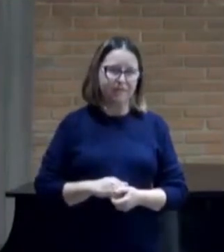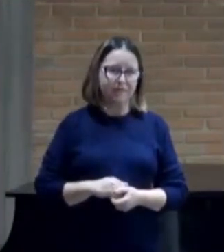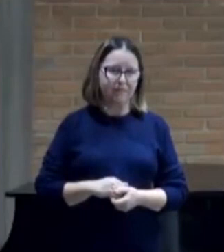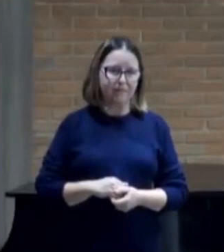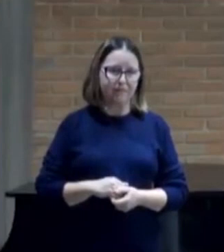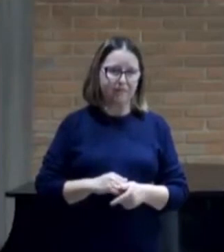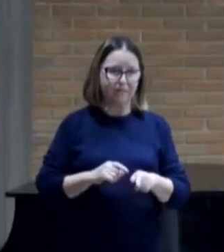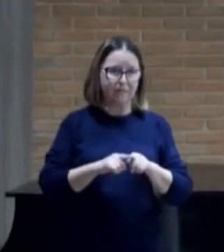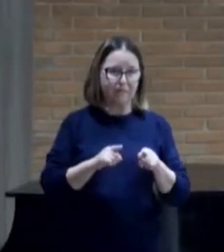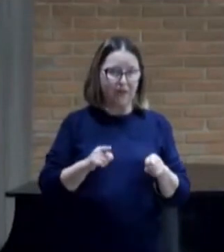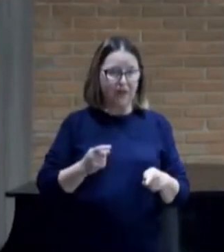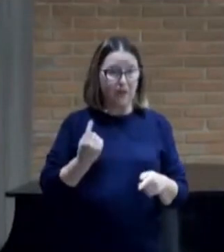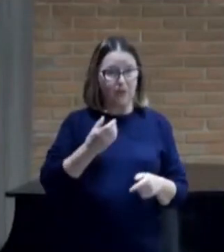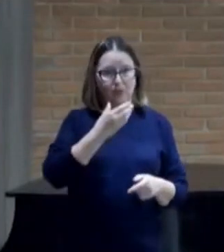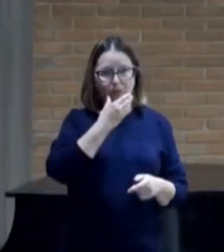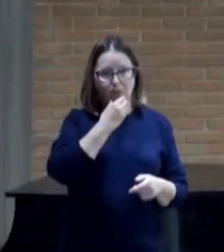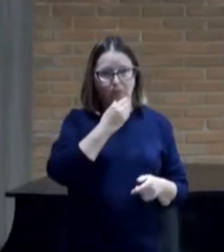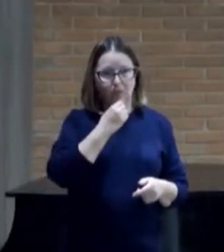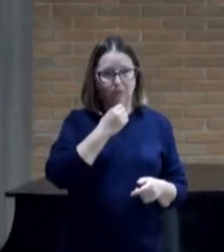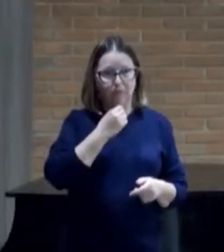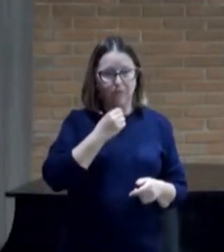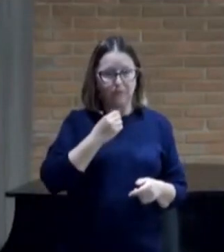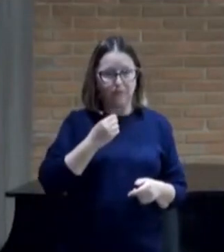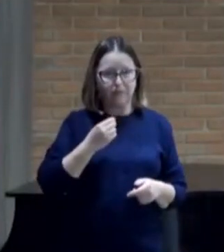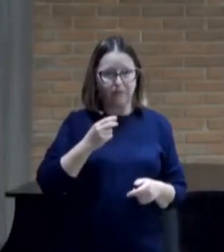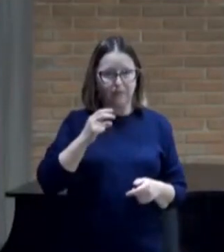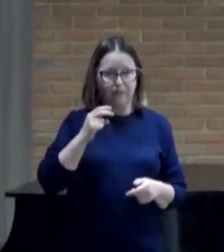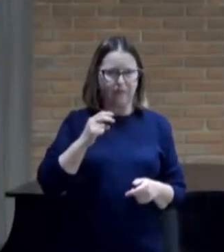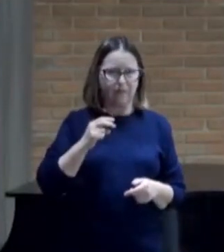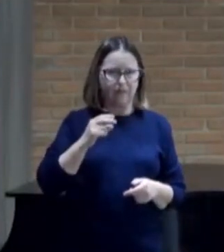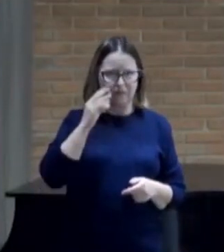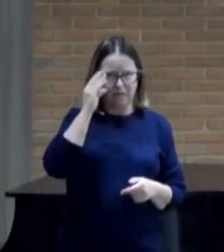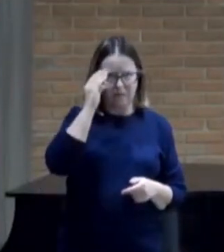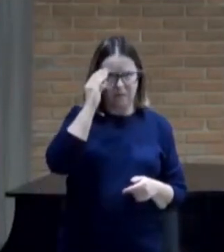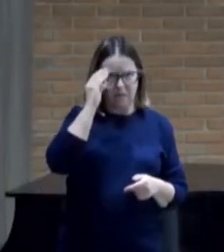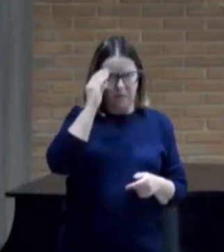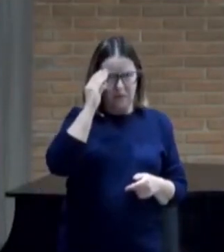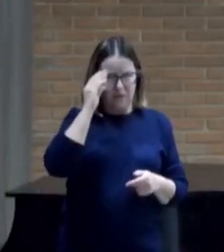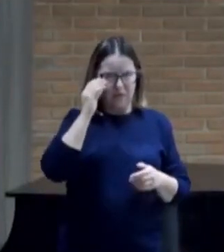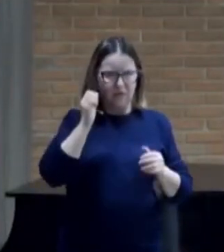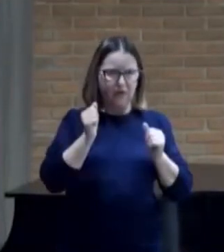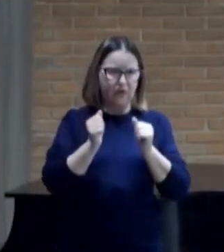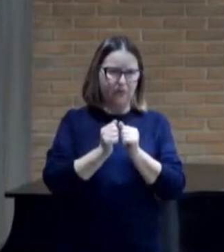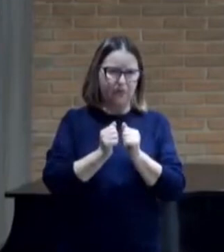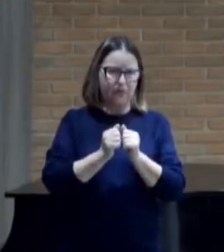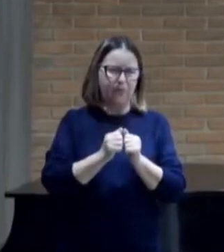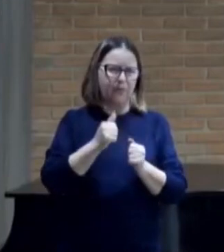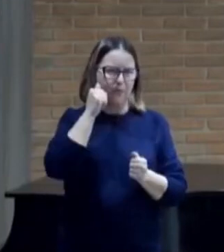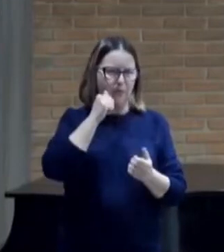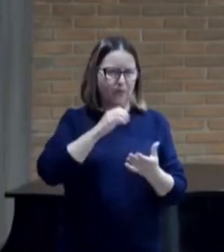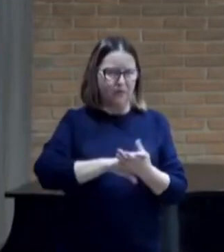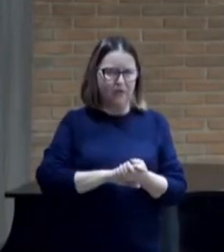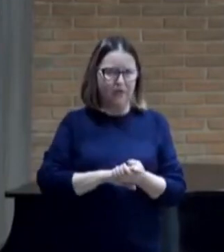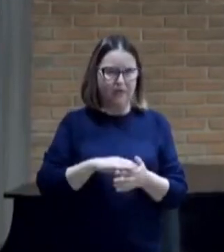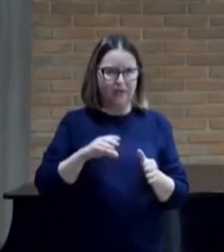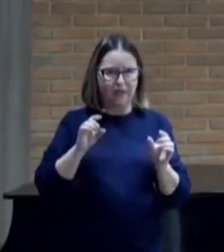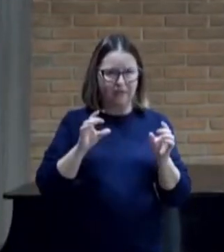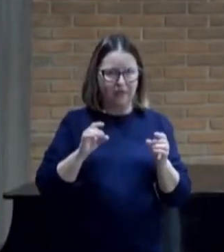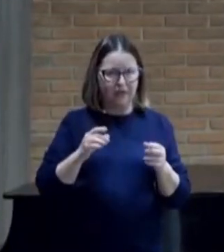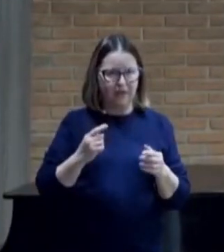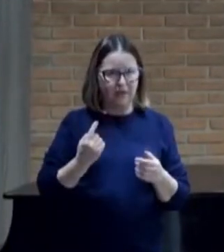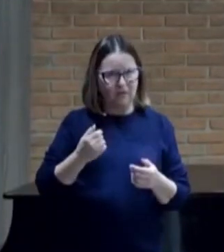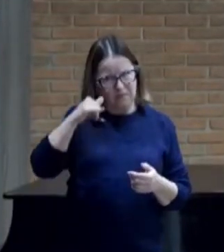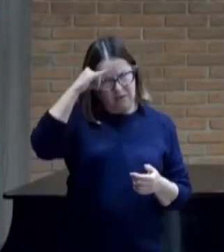Entretanto, certo homem, chamado Ananias, com sua mulher Safira, vendeu uma